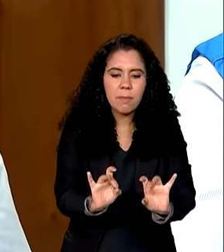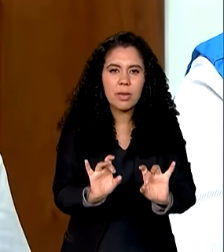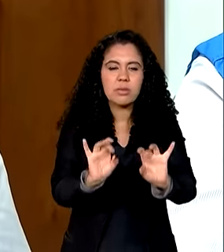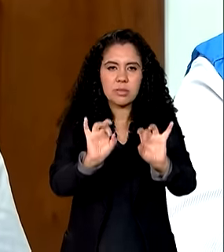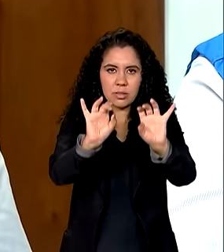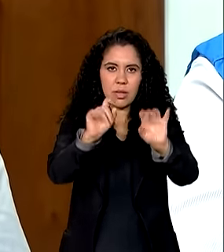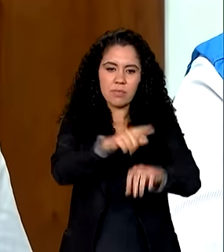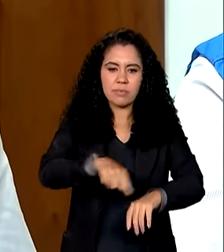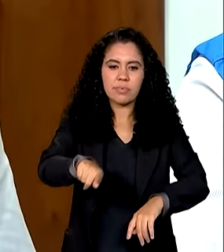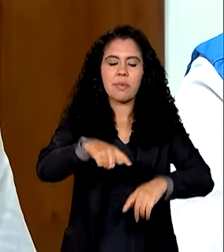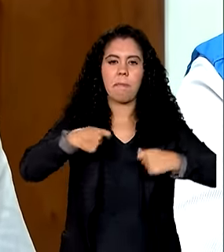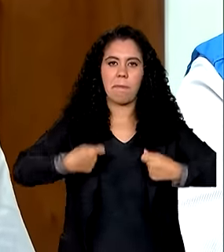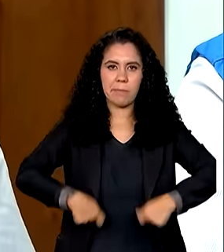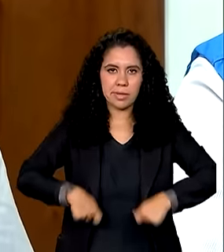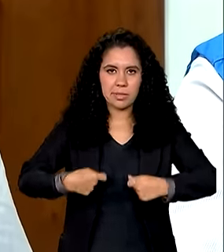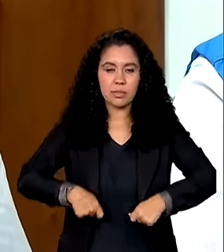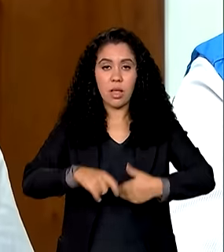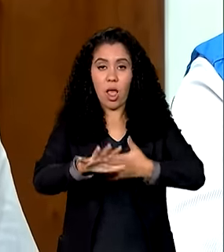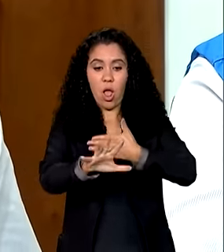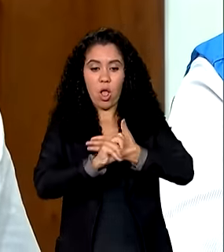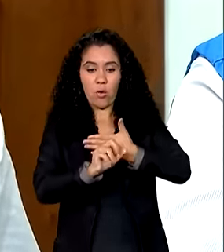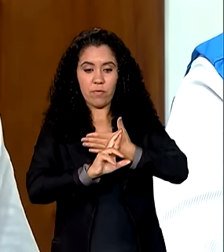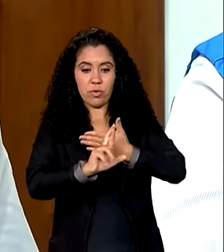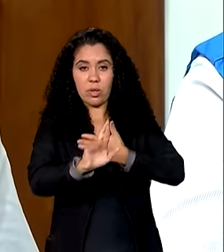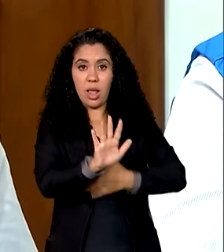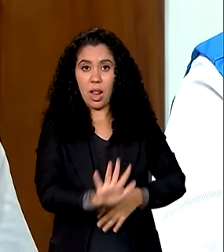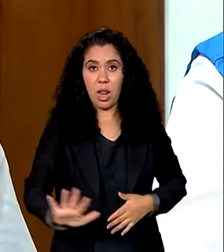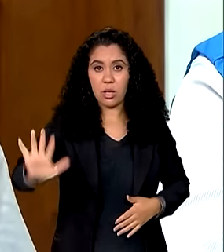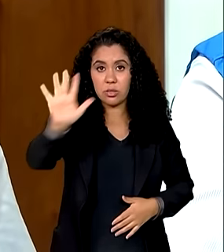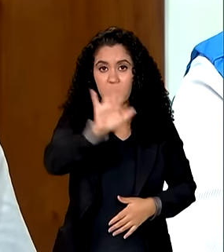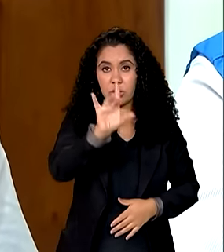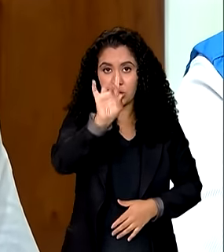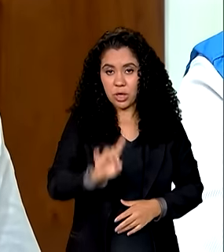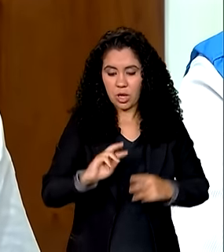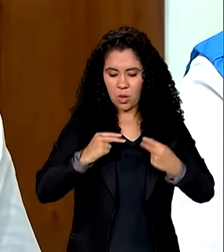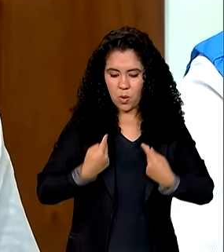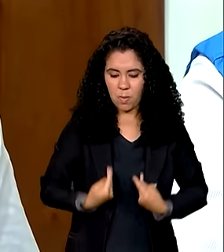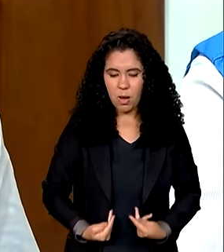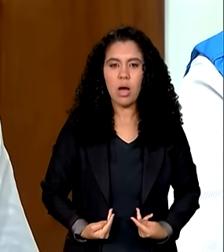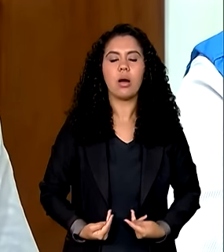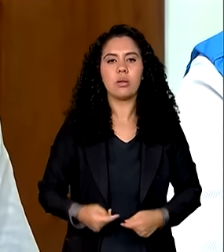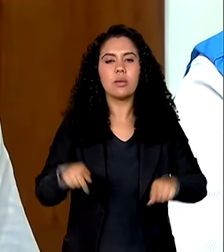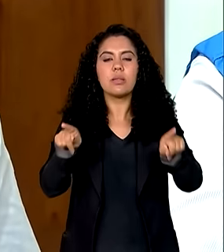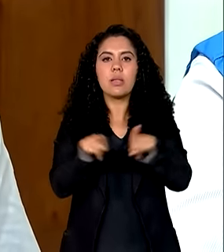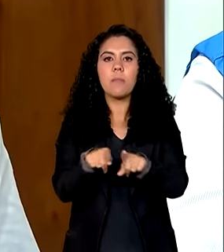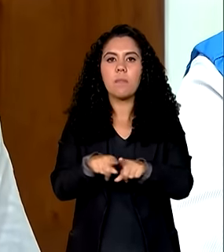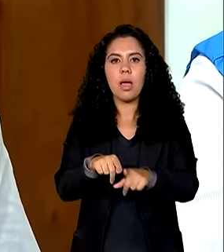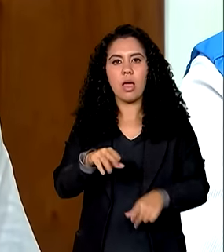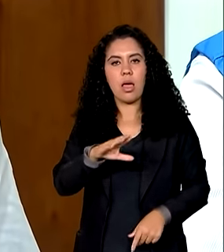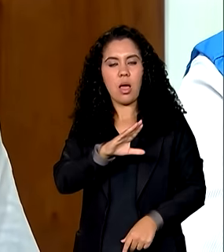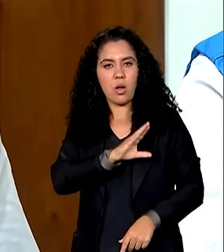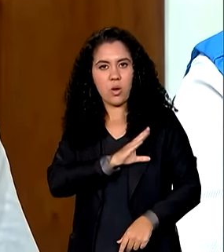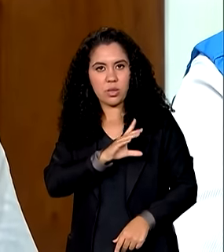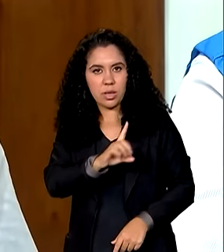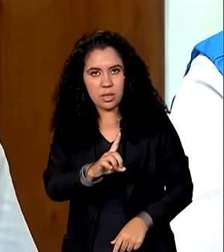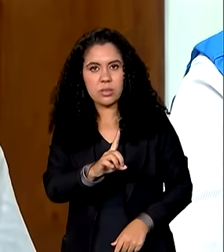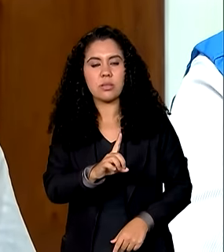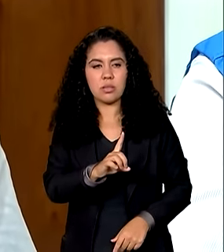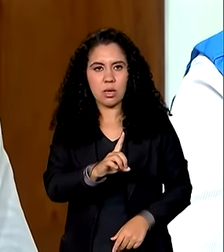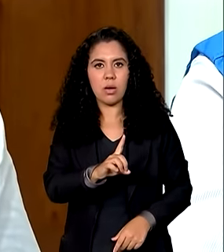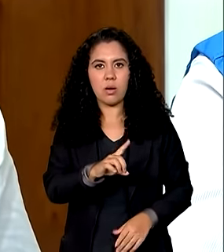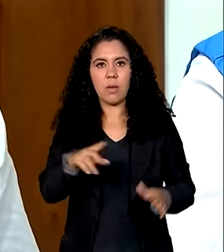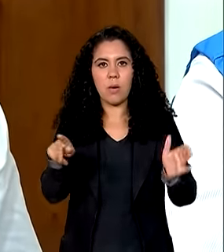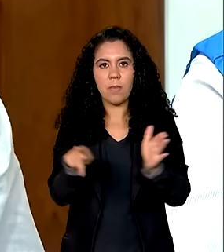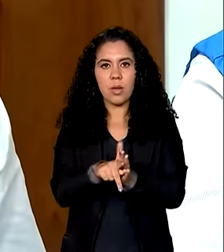aqueles que mais precisam a Ouvidoria Nacional de Direitos Humanos assim como a condenação de registro